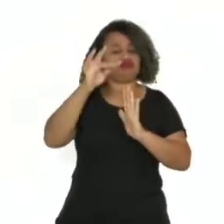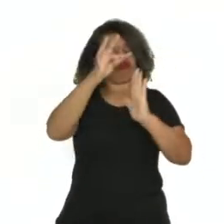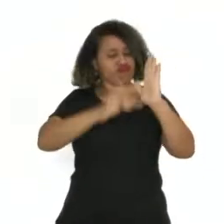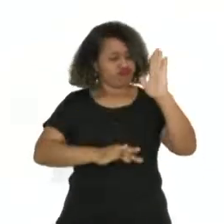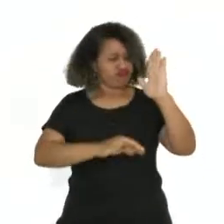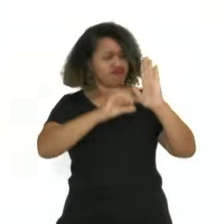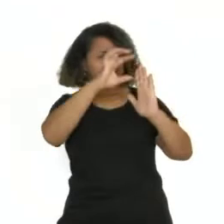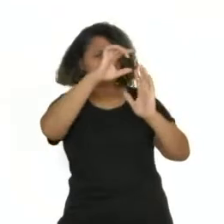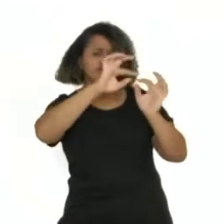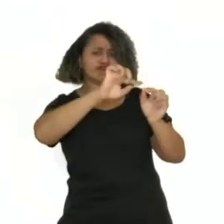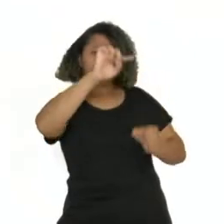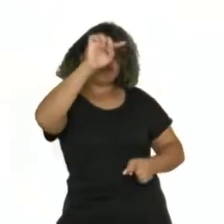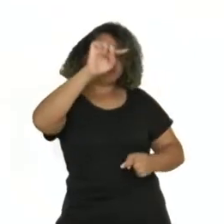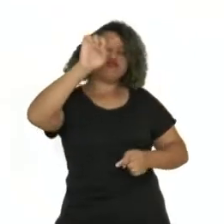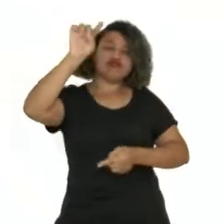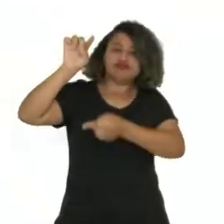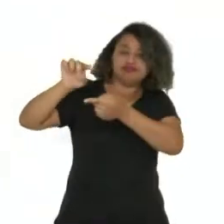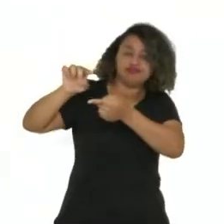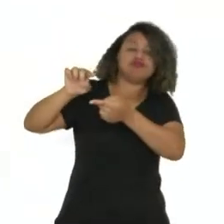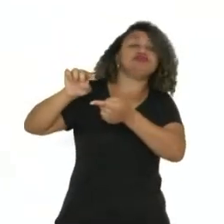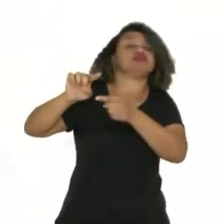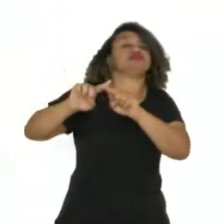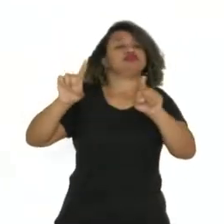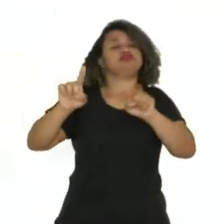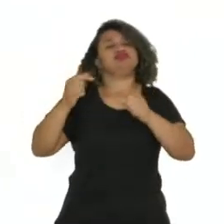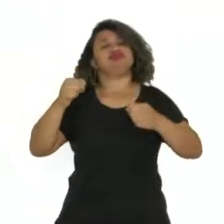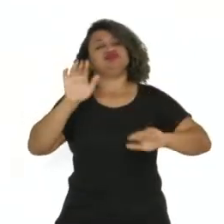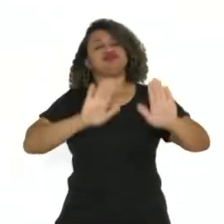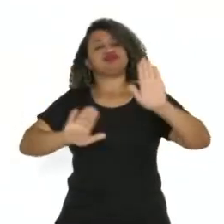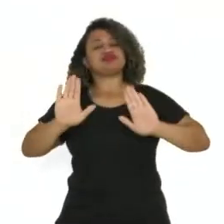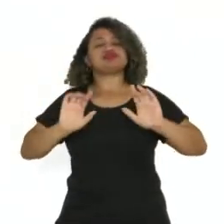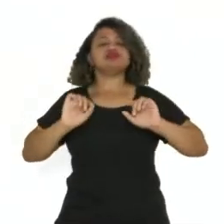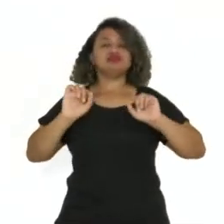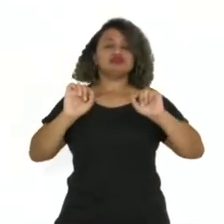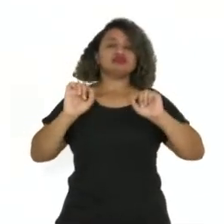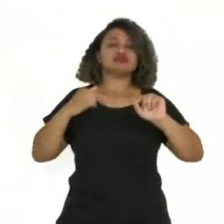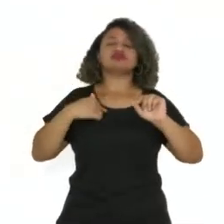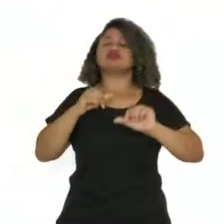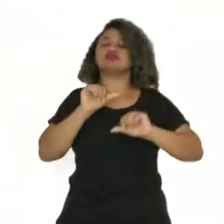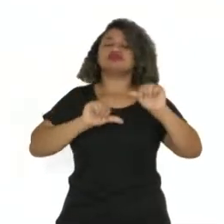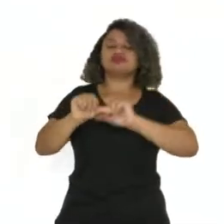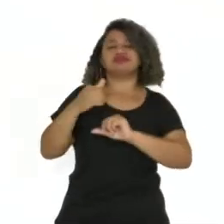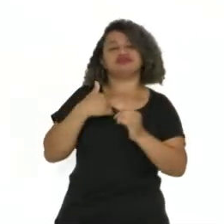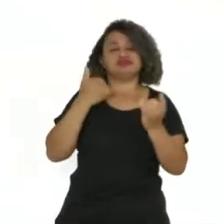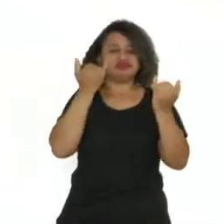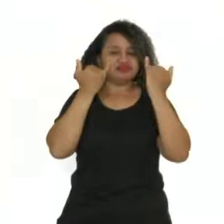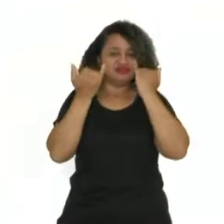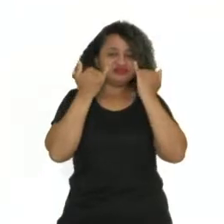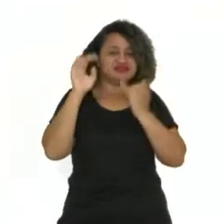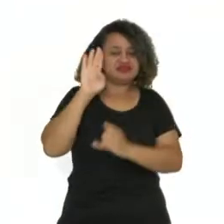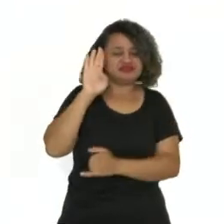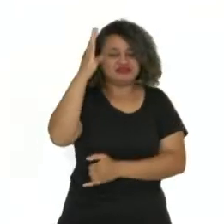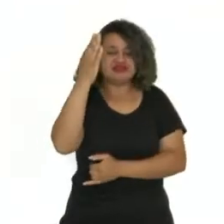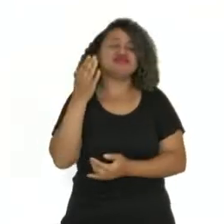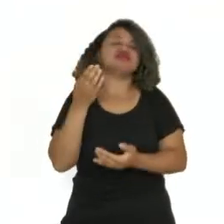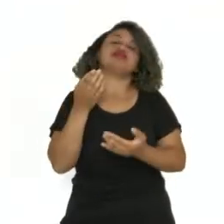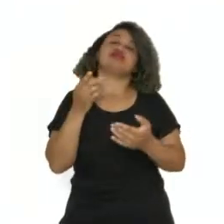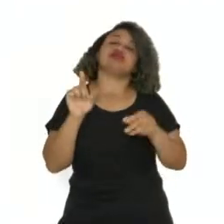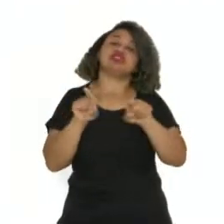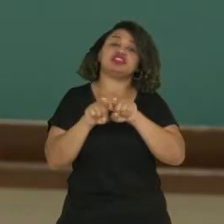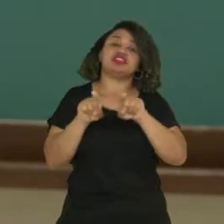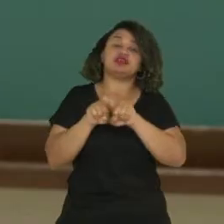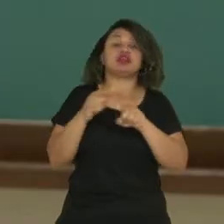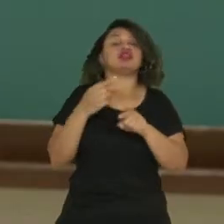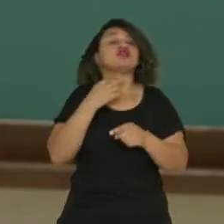que o original. Porém, há que se tomar cuidado para não se alterar as informações principais, não pode